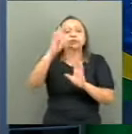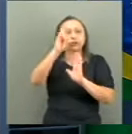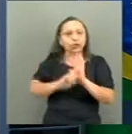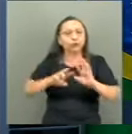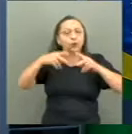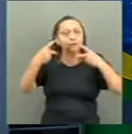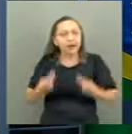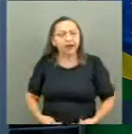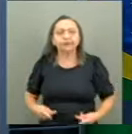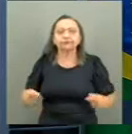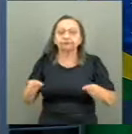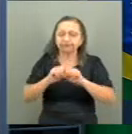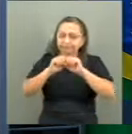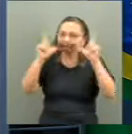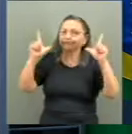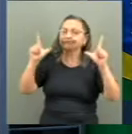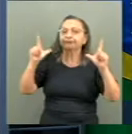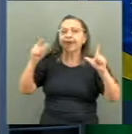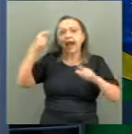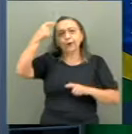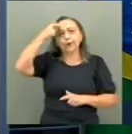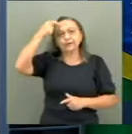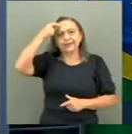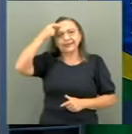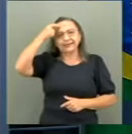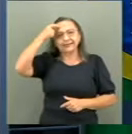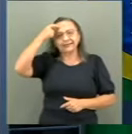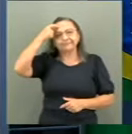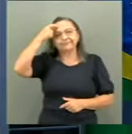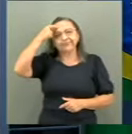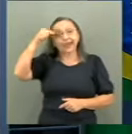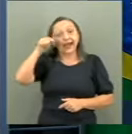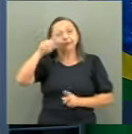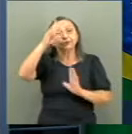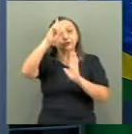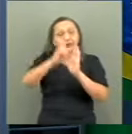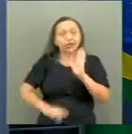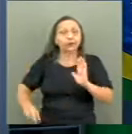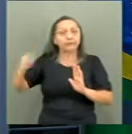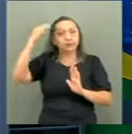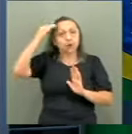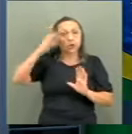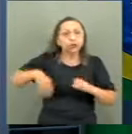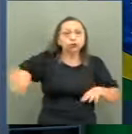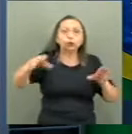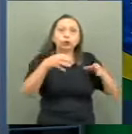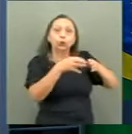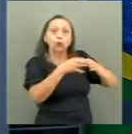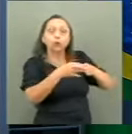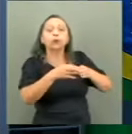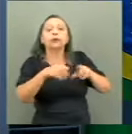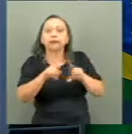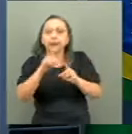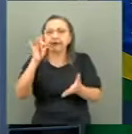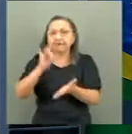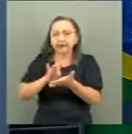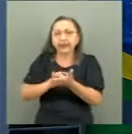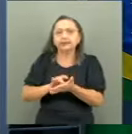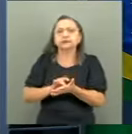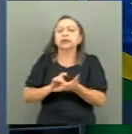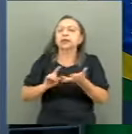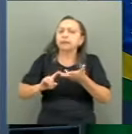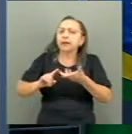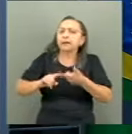ao despertar da consciência, ao direito à memória coletiva e à verdade. As pedras que